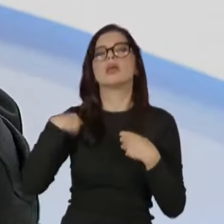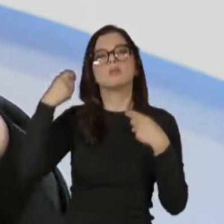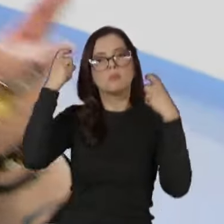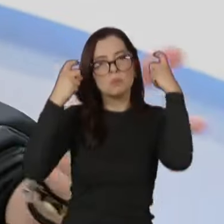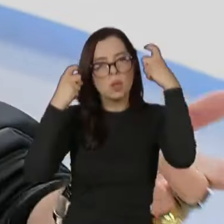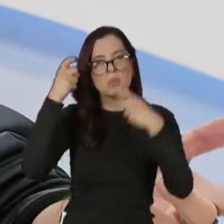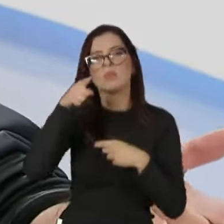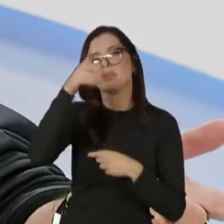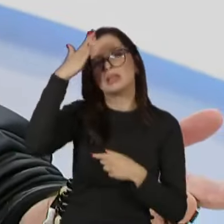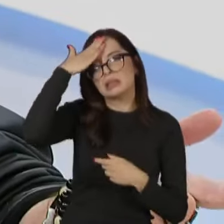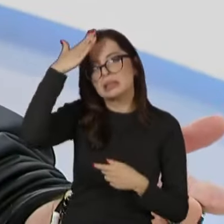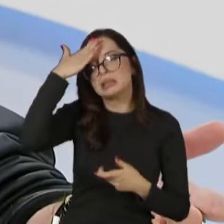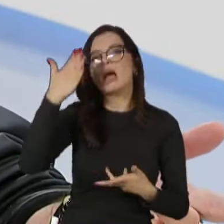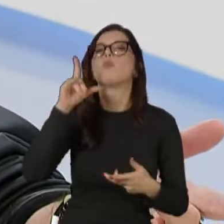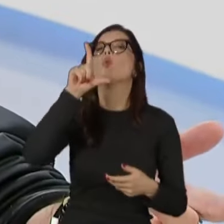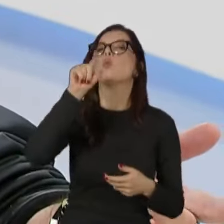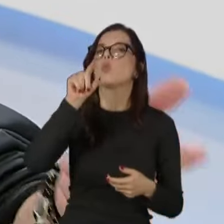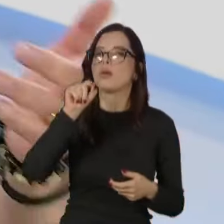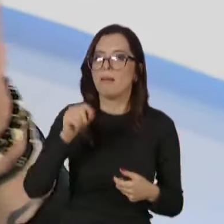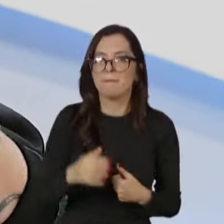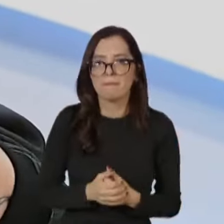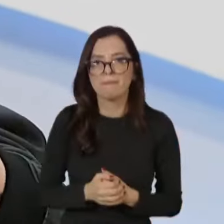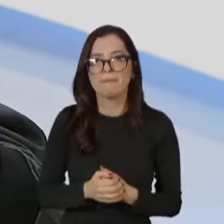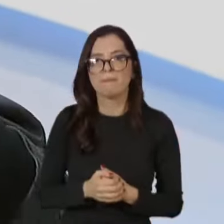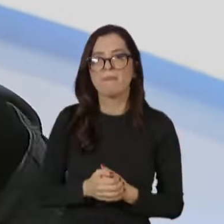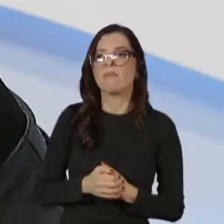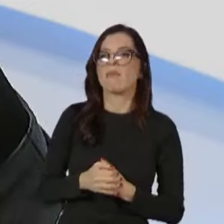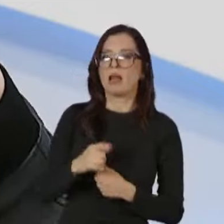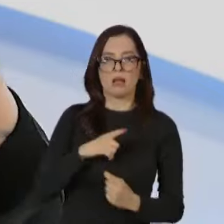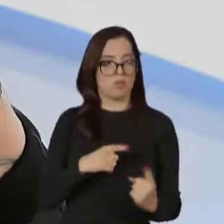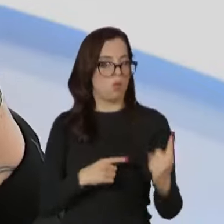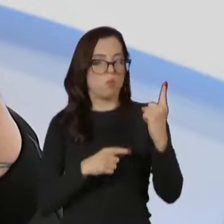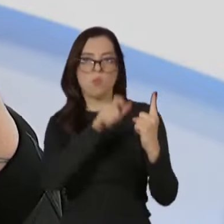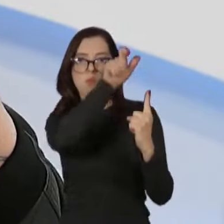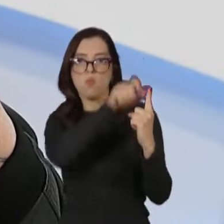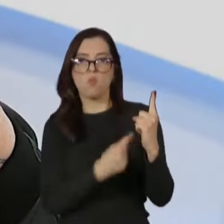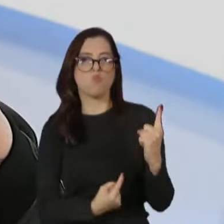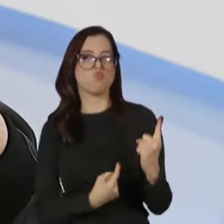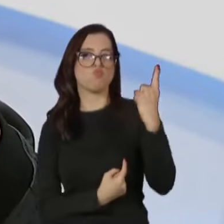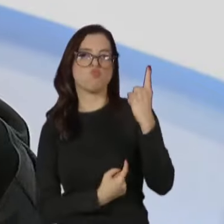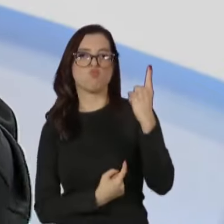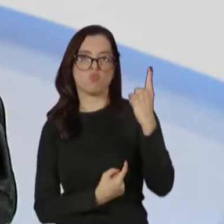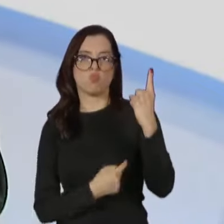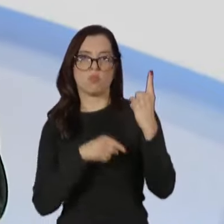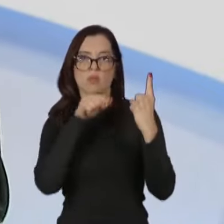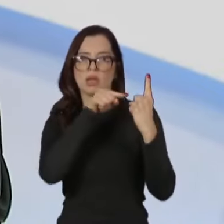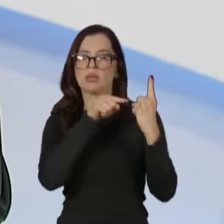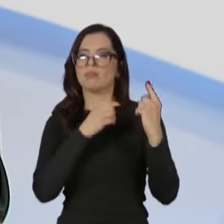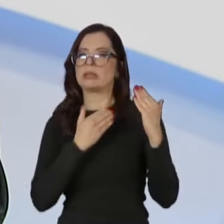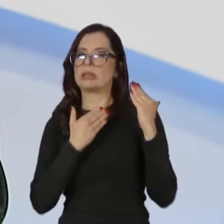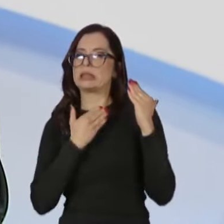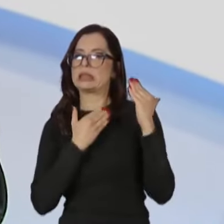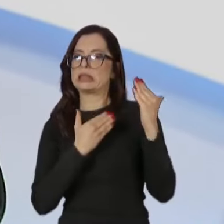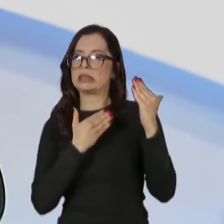bem que um único indivíduo é suspeito e foi preso por tentar